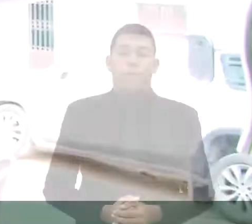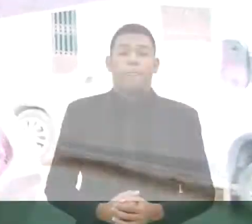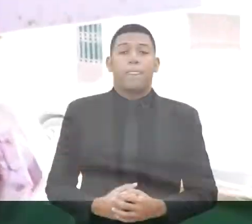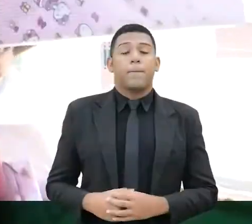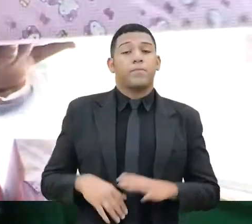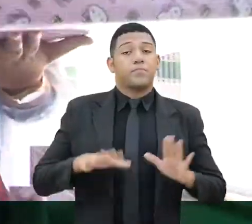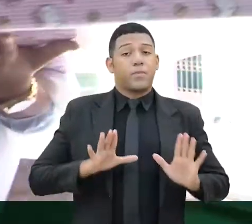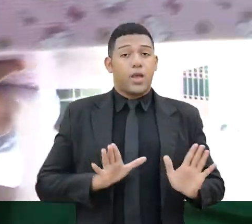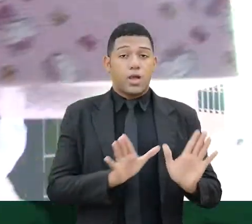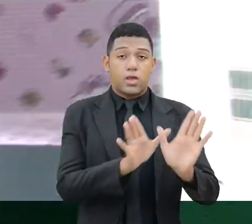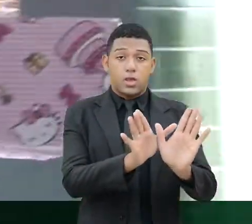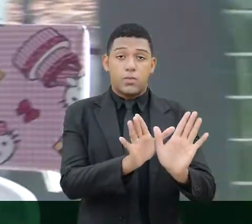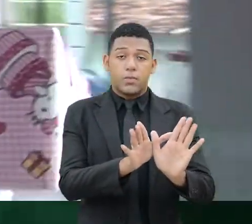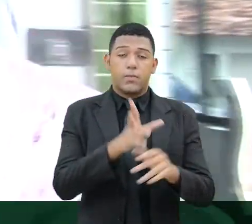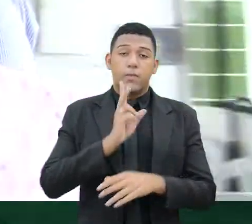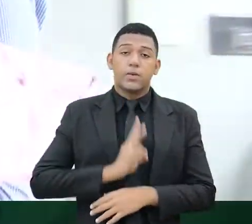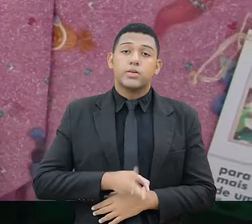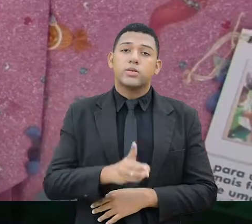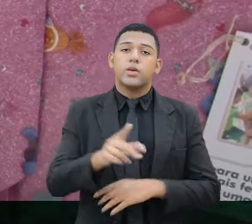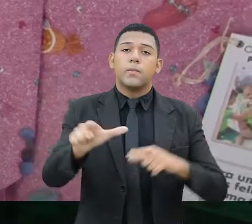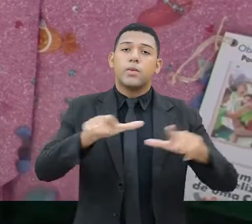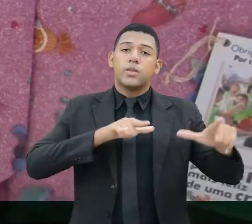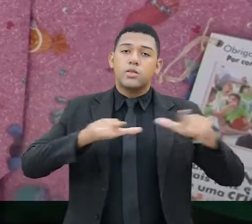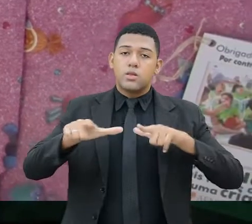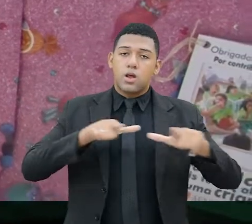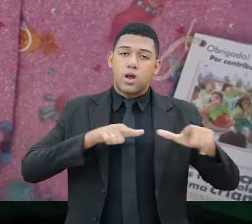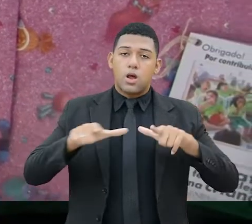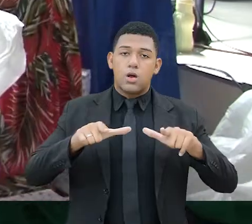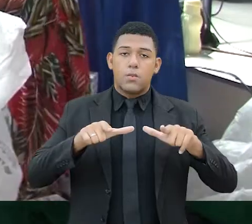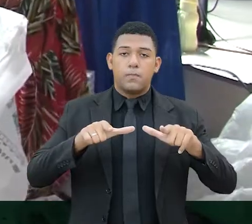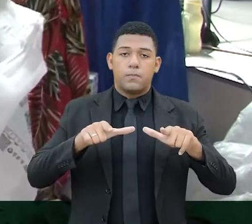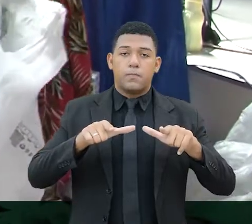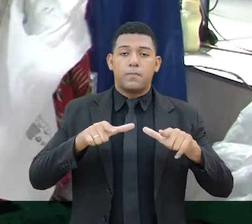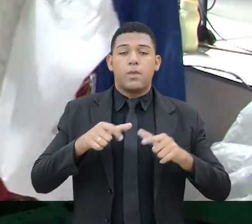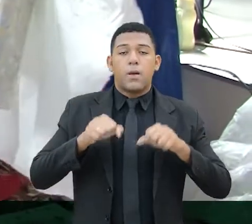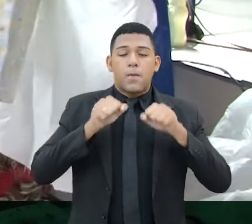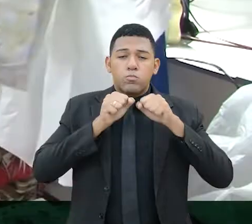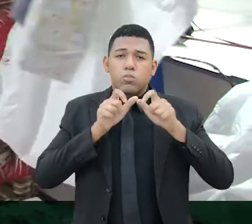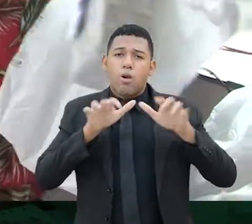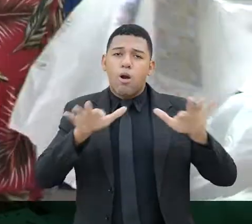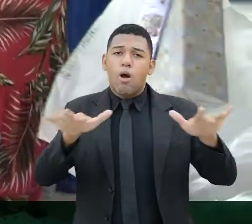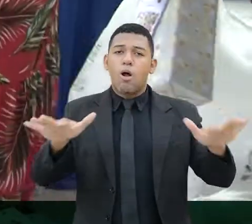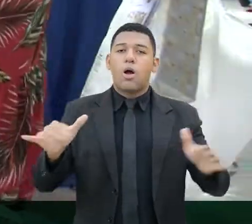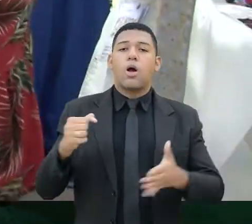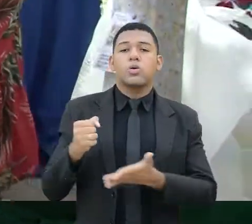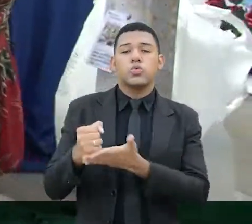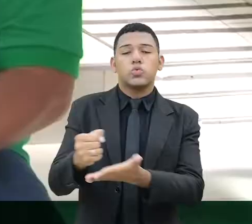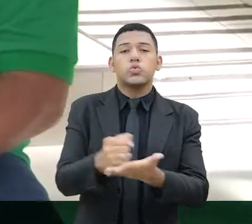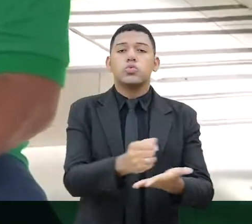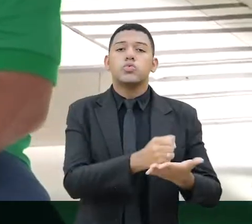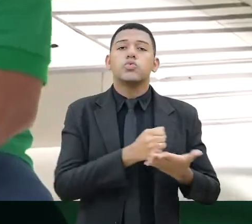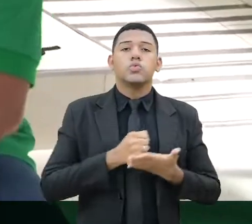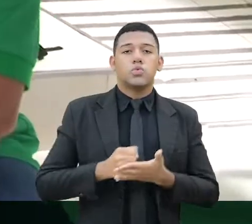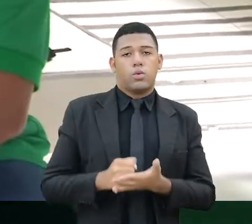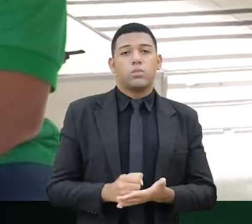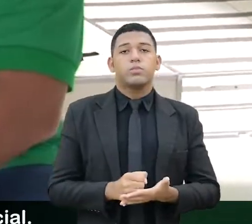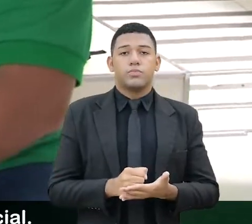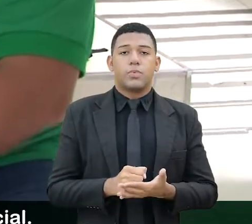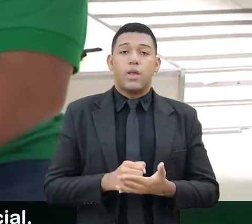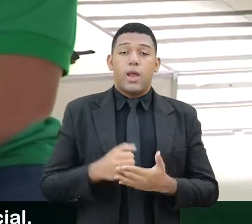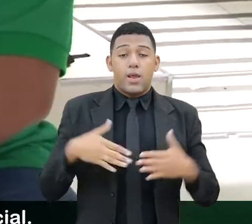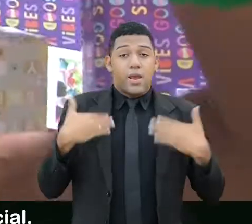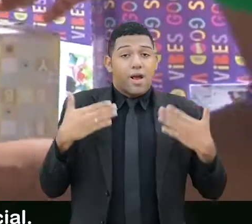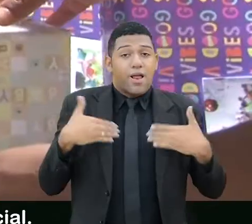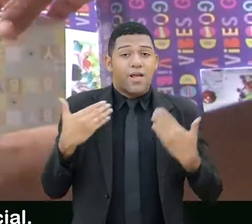A AEM Paz está sempre trabalhando para ampliar o seu atendimento e promover dignidade e